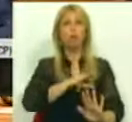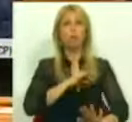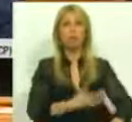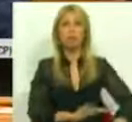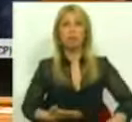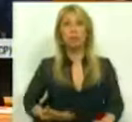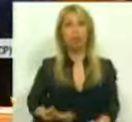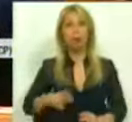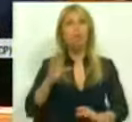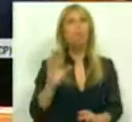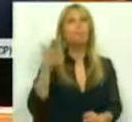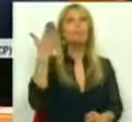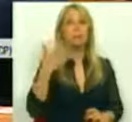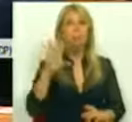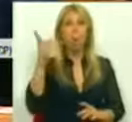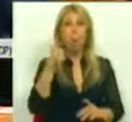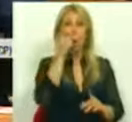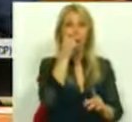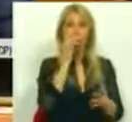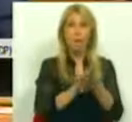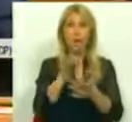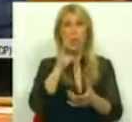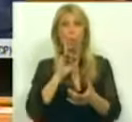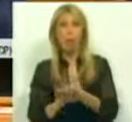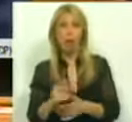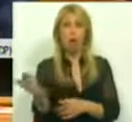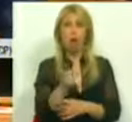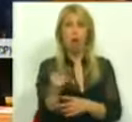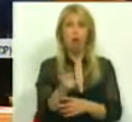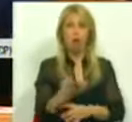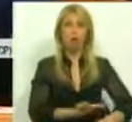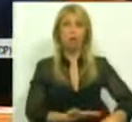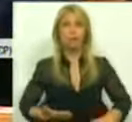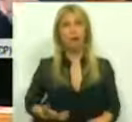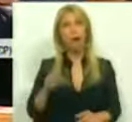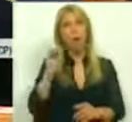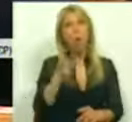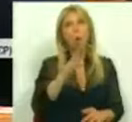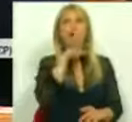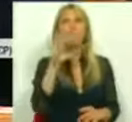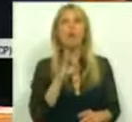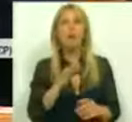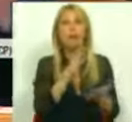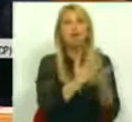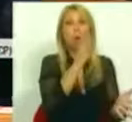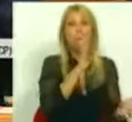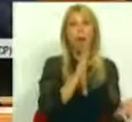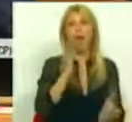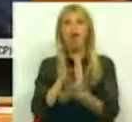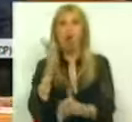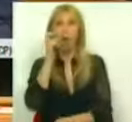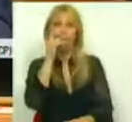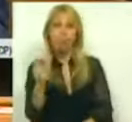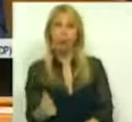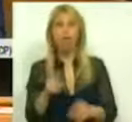caso dos casais empregados com filho e das famílias monoparentais. Foi também publicada a portaria